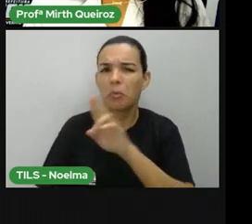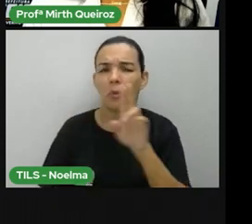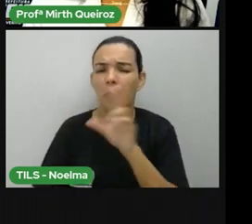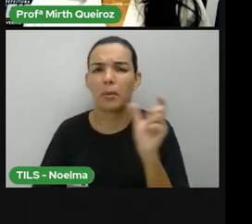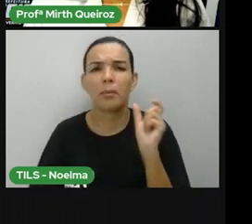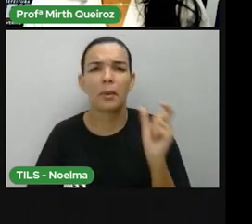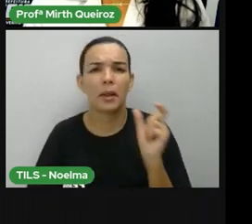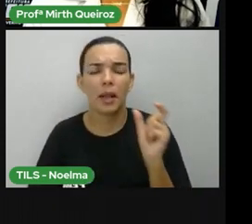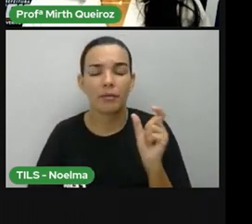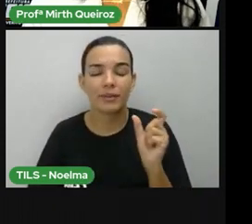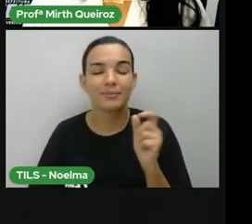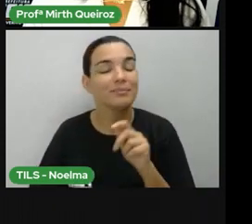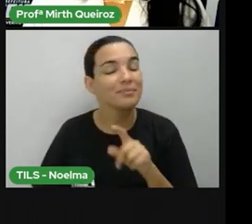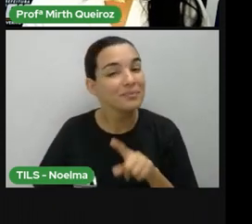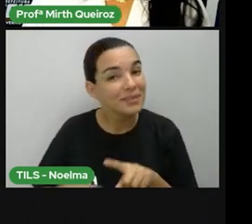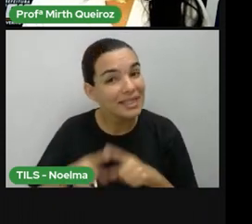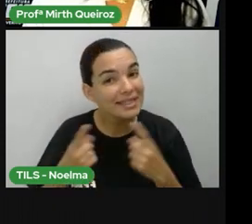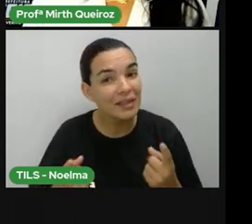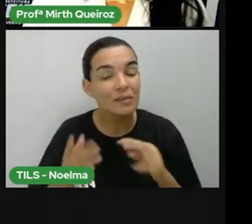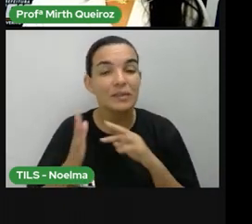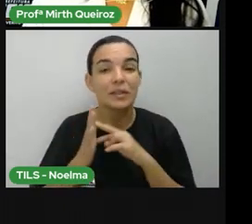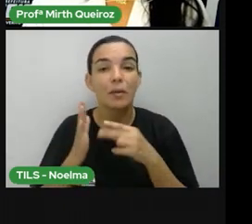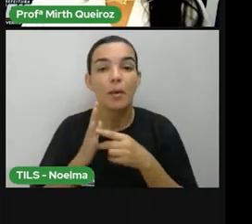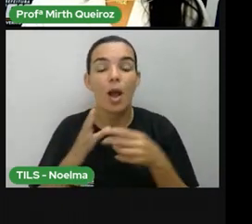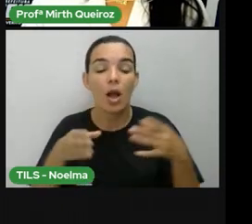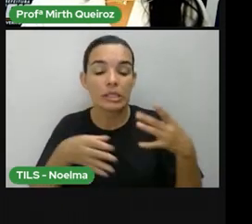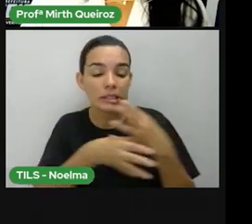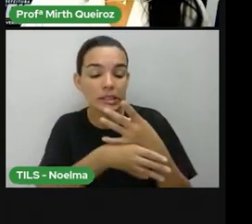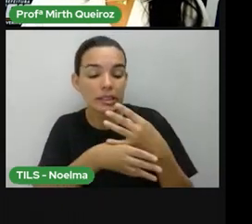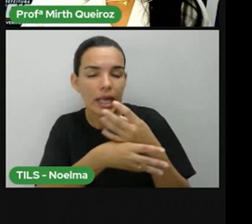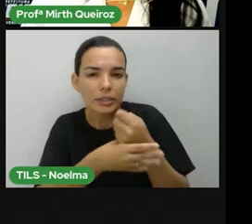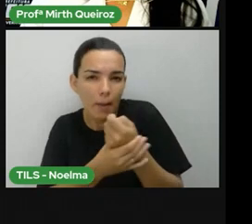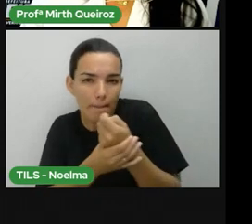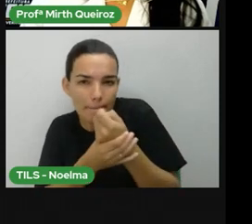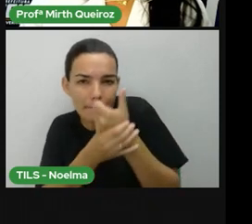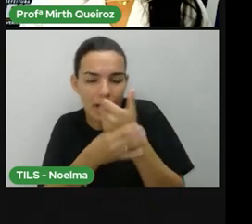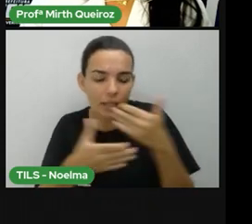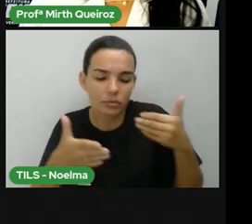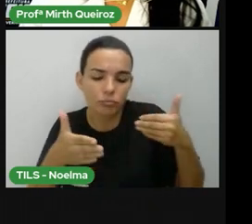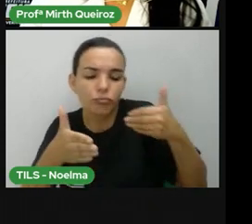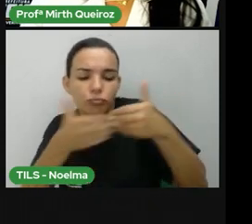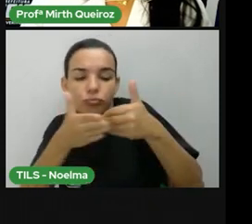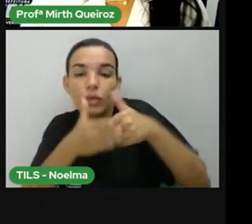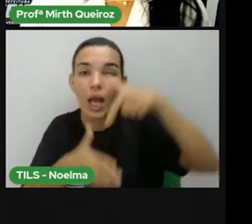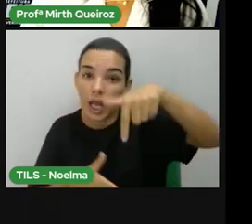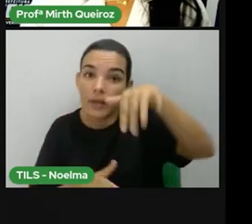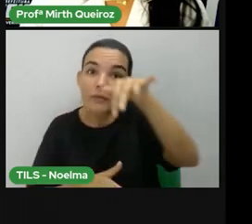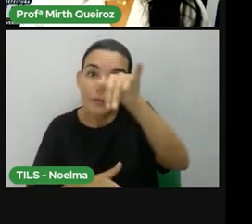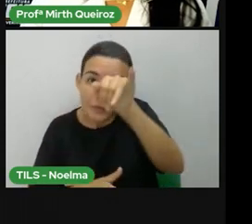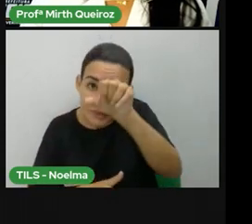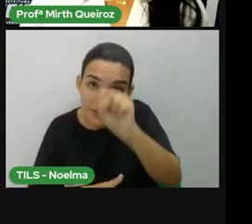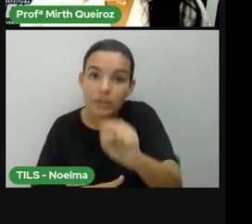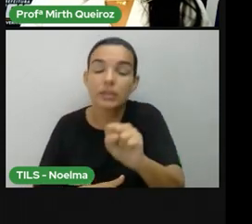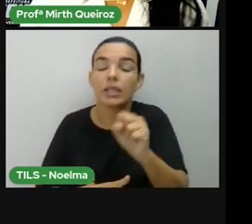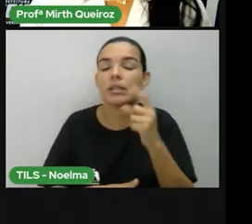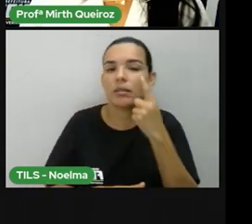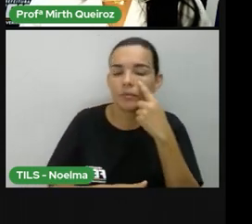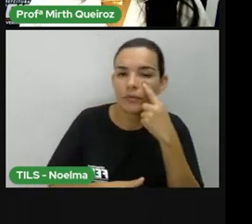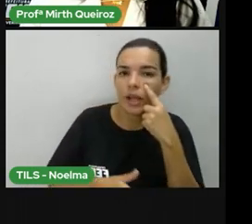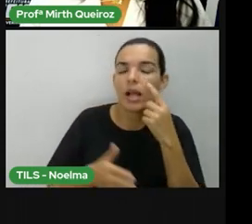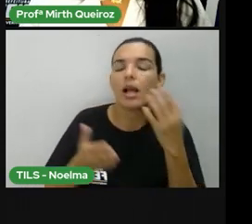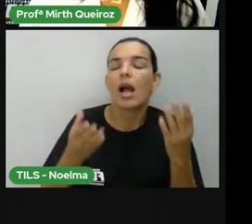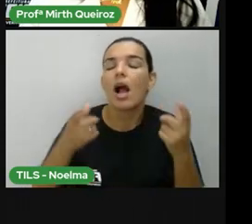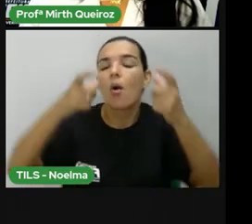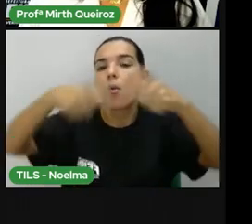Prolimitrofes são os municípios que fazem parte aí, né, que estão próximo à Feira de Santana, onde a gente vai analisar os